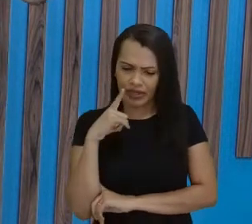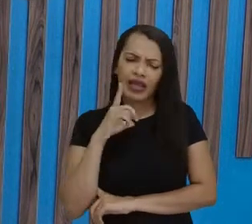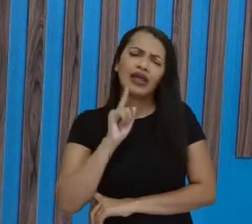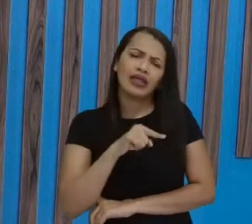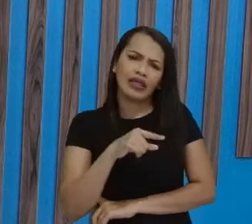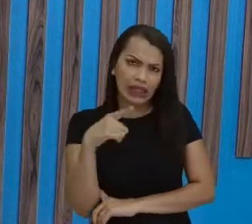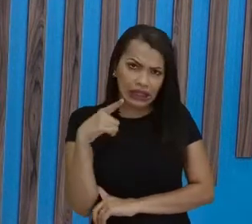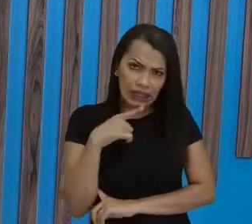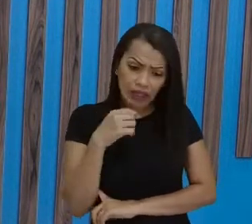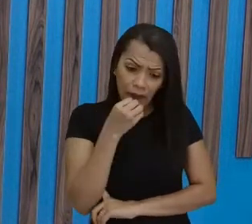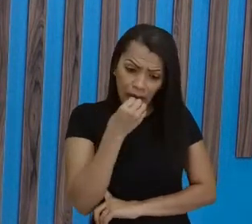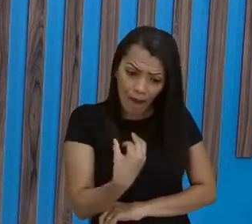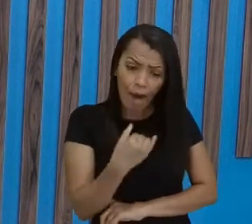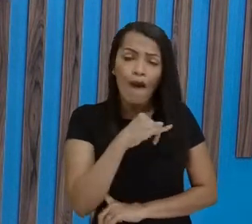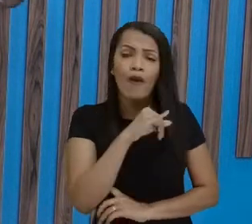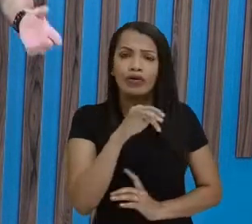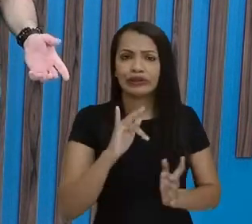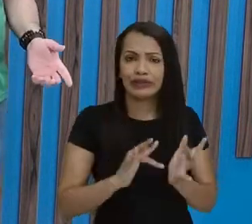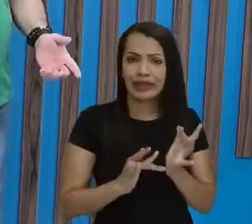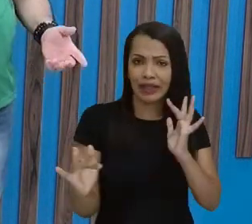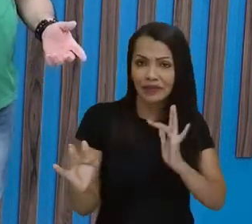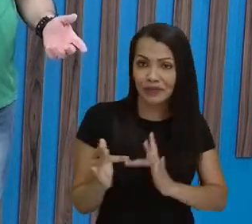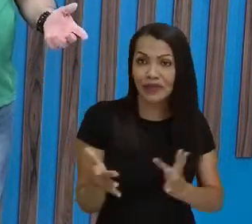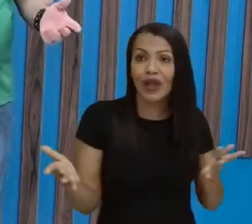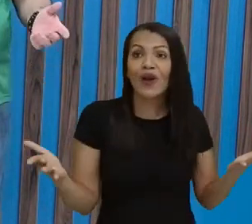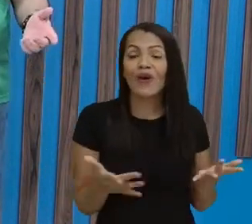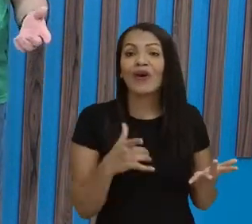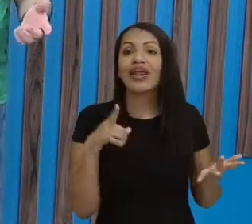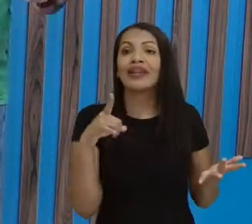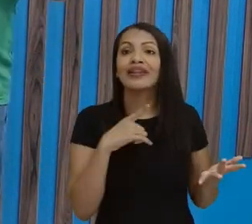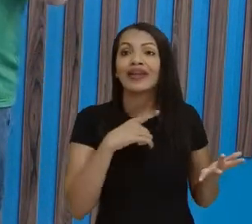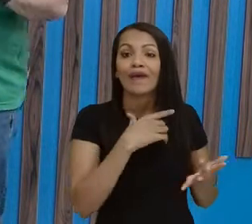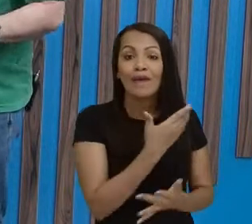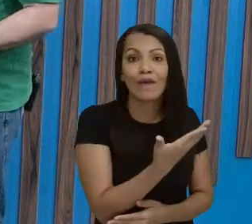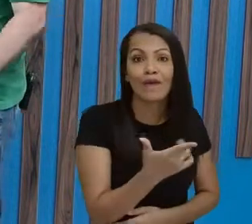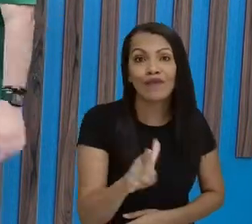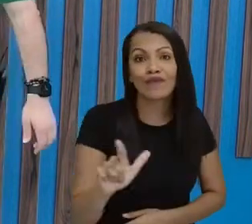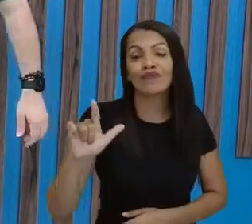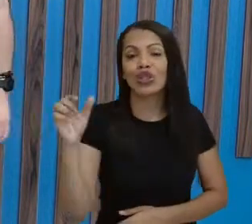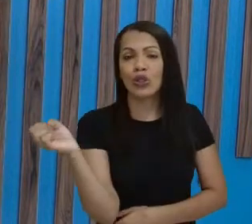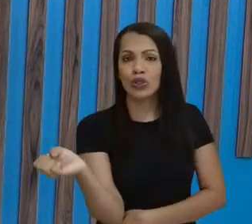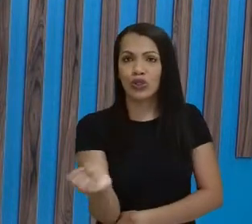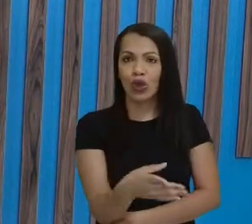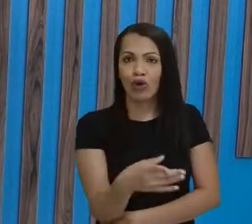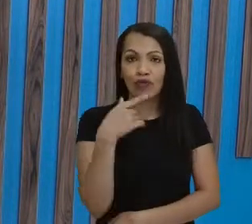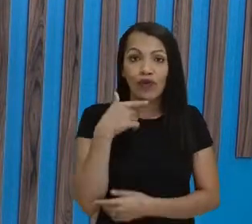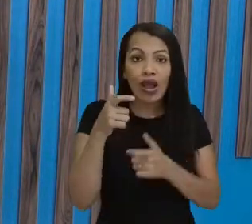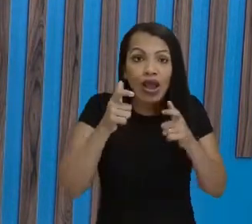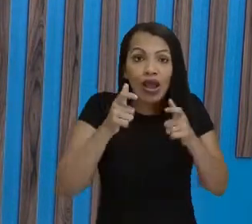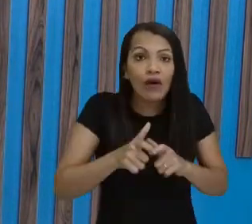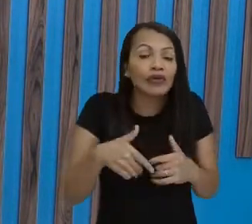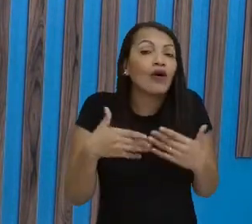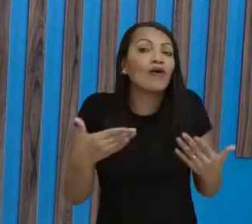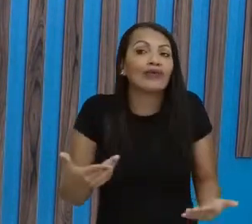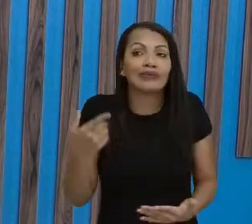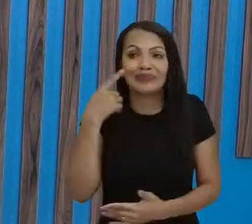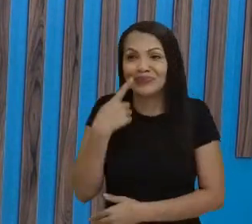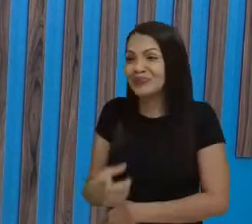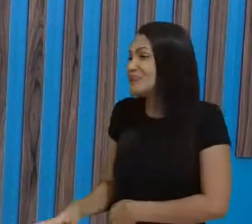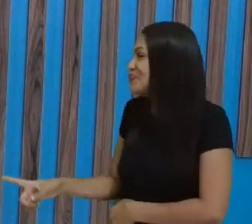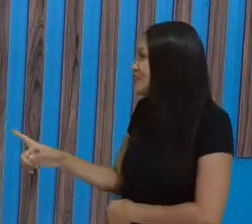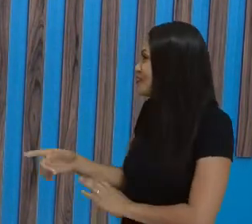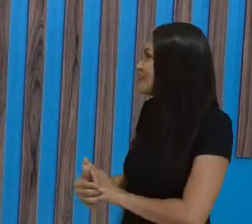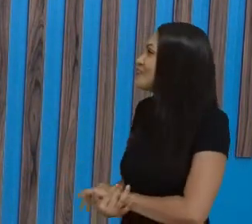Jesus e agora o Arraial Novo. E onde é que fica esse Arraial Novo? No local onde hoje nós temos, ó,